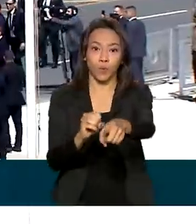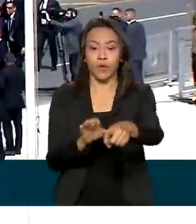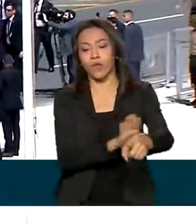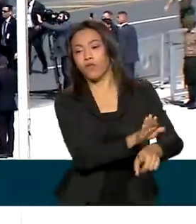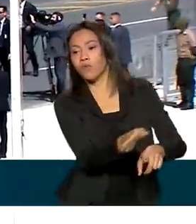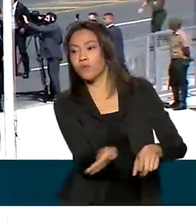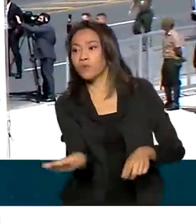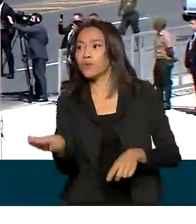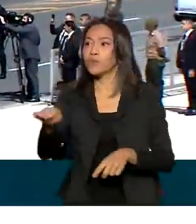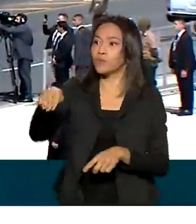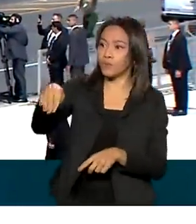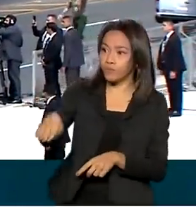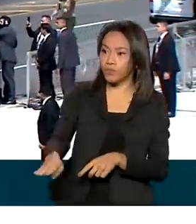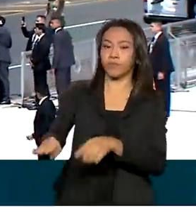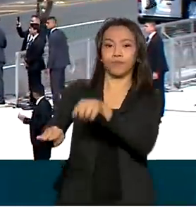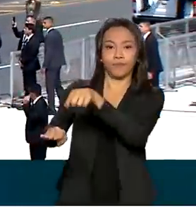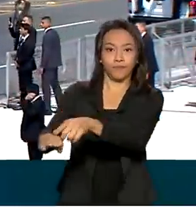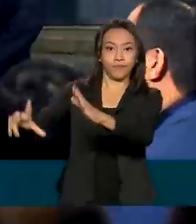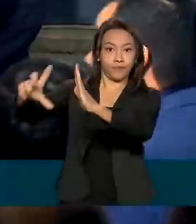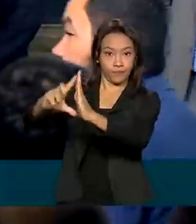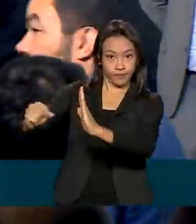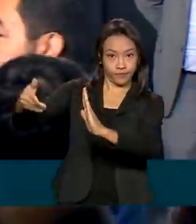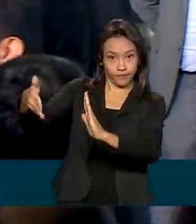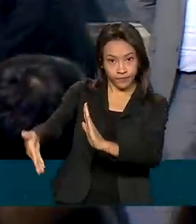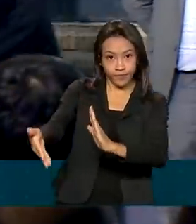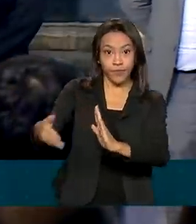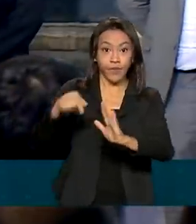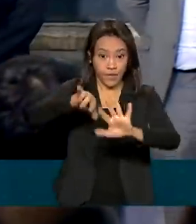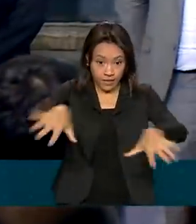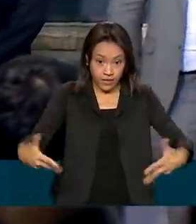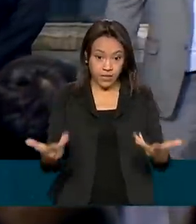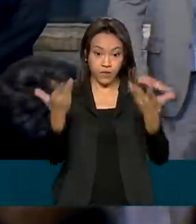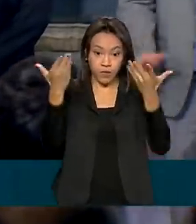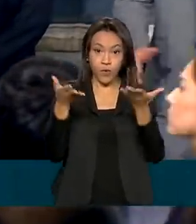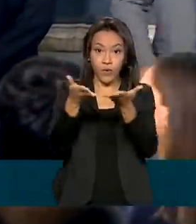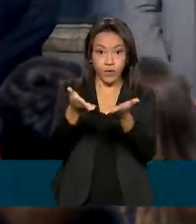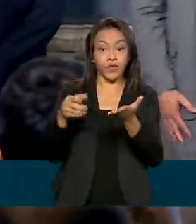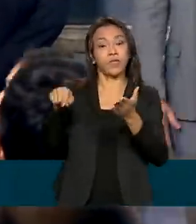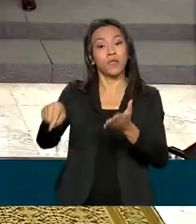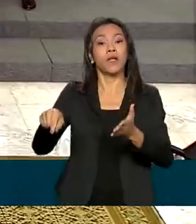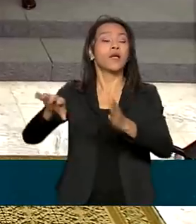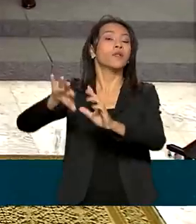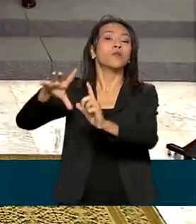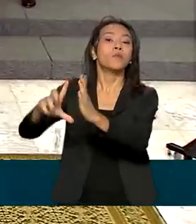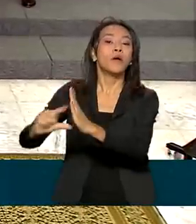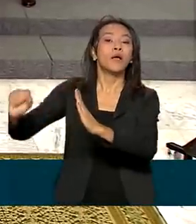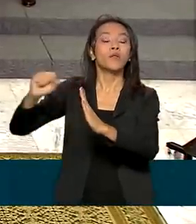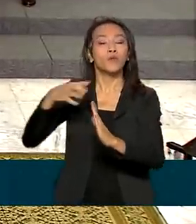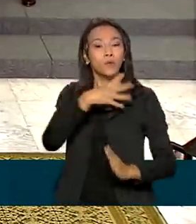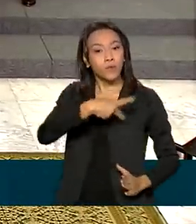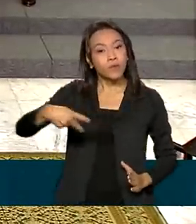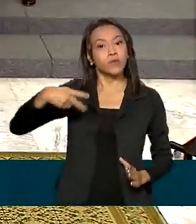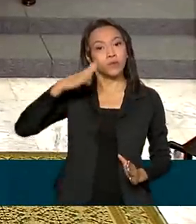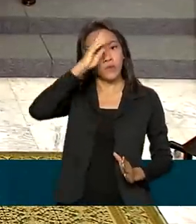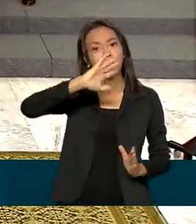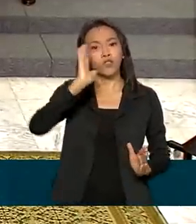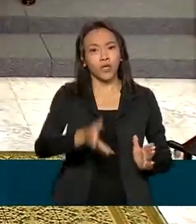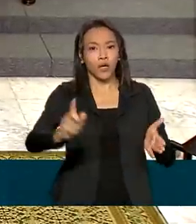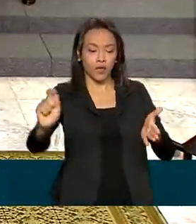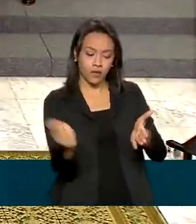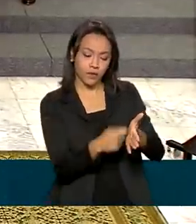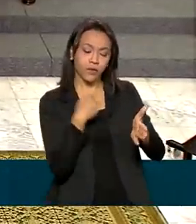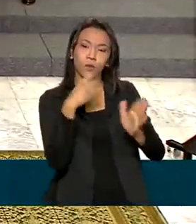Palácio do Planalto, sede do governo federal. Na cerimônia no Planalto, o presidente Bolsonaro assinou o decreto com medidas de